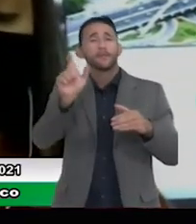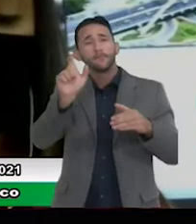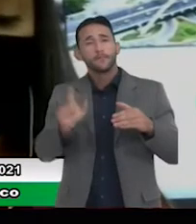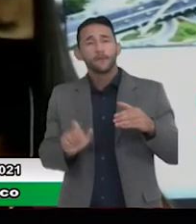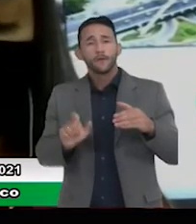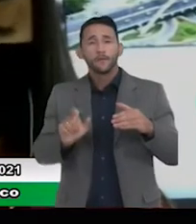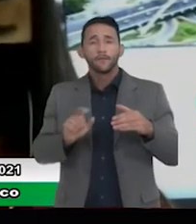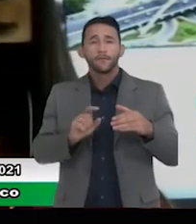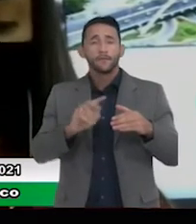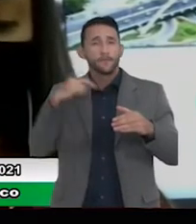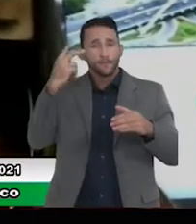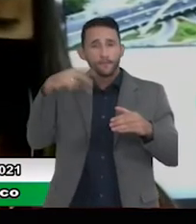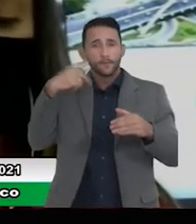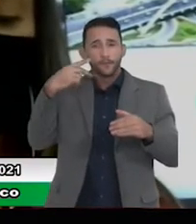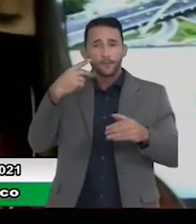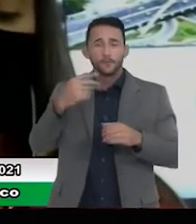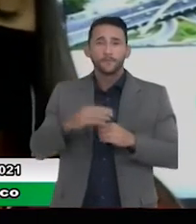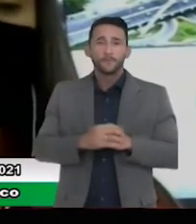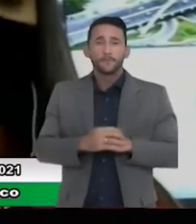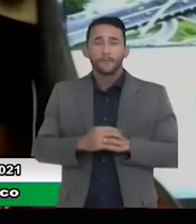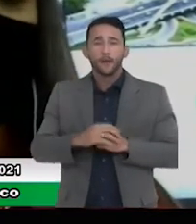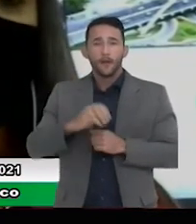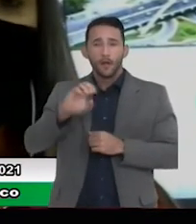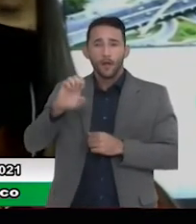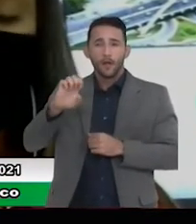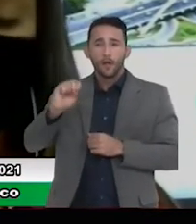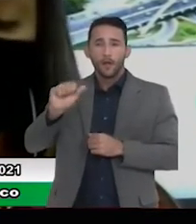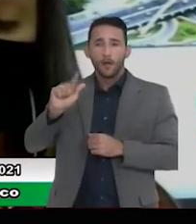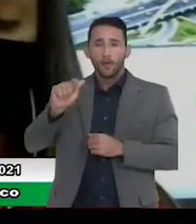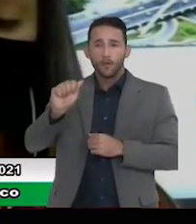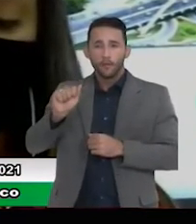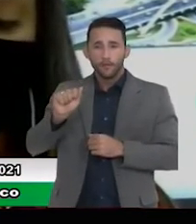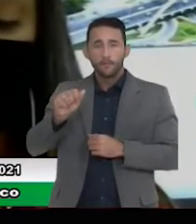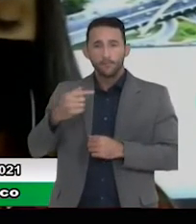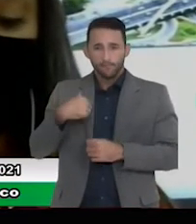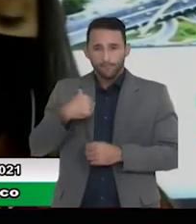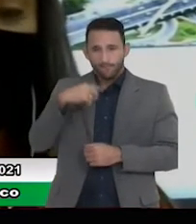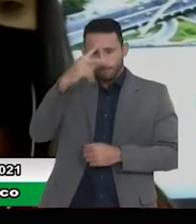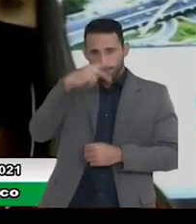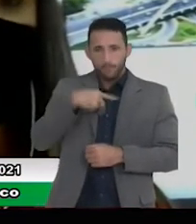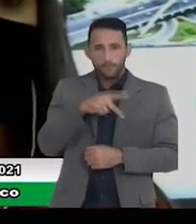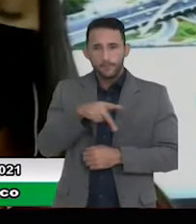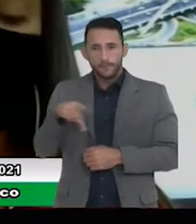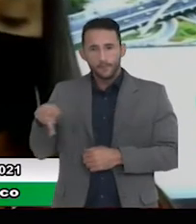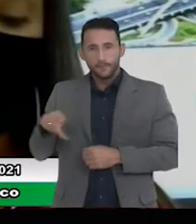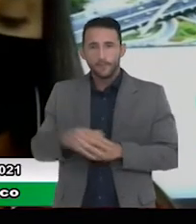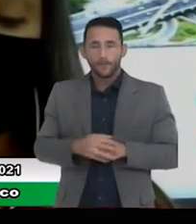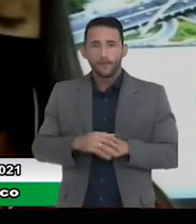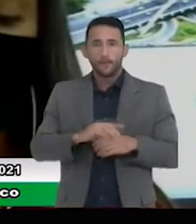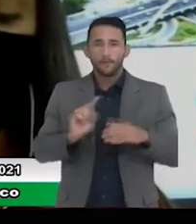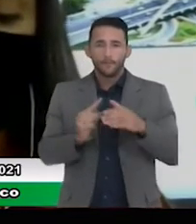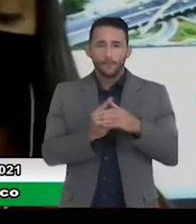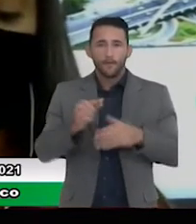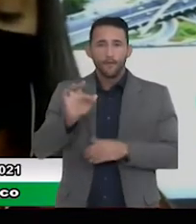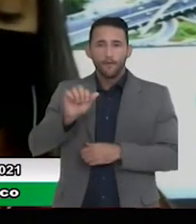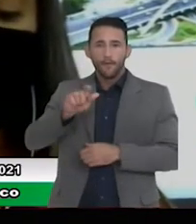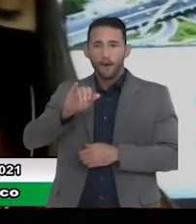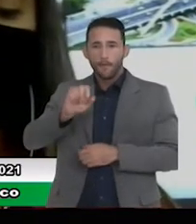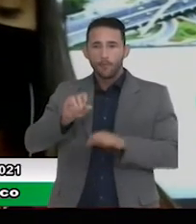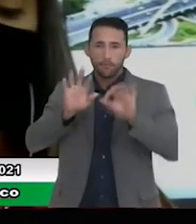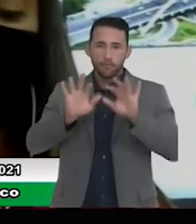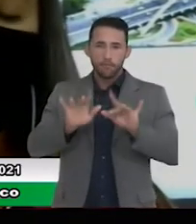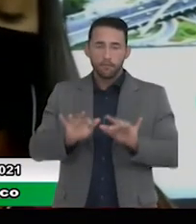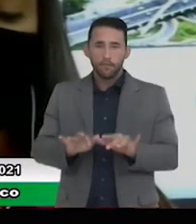os seguintes vereadores. Elza Natal de Oliveira, eu como presidente, Fábio Chirian como relator,